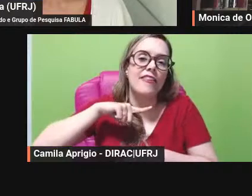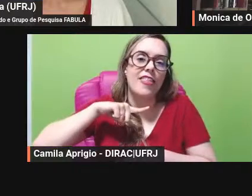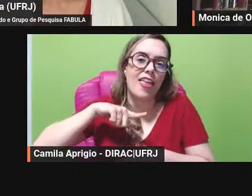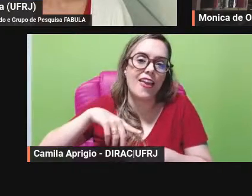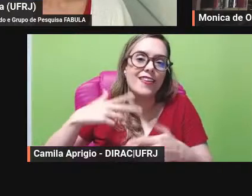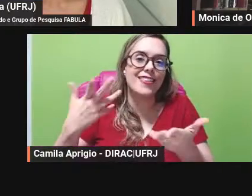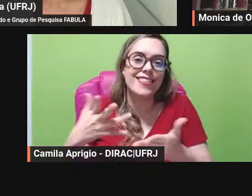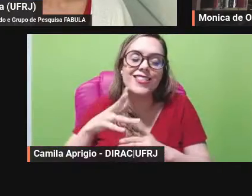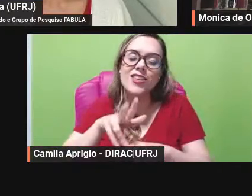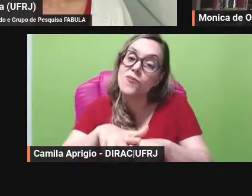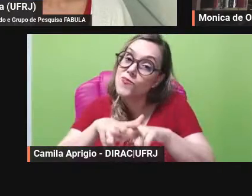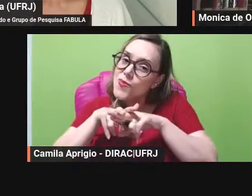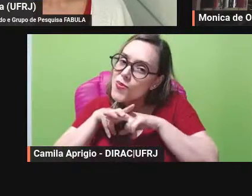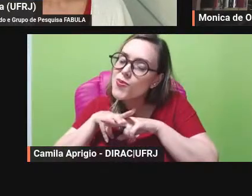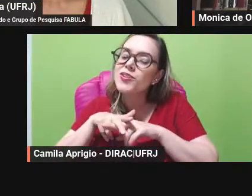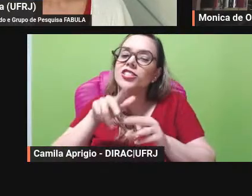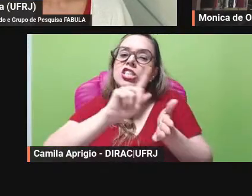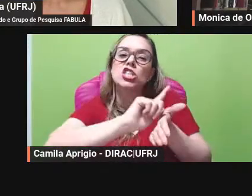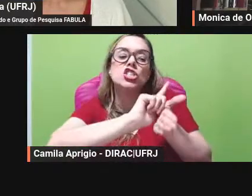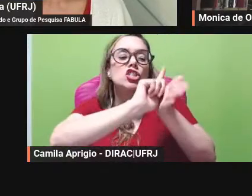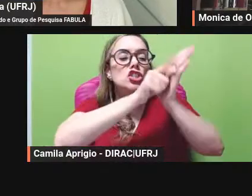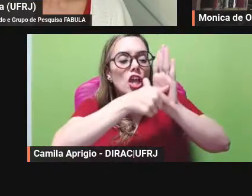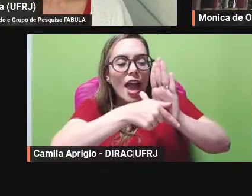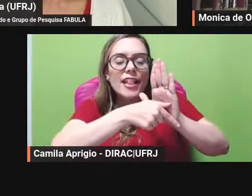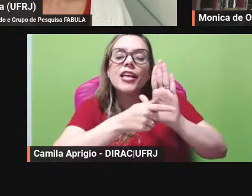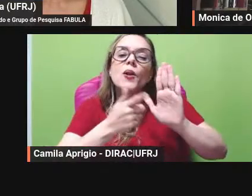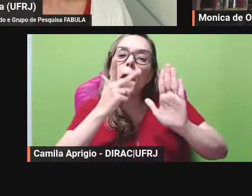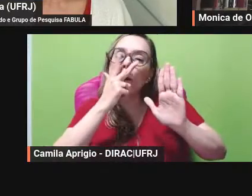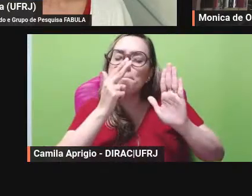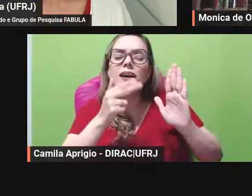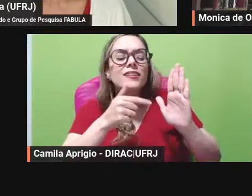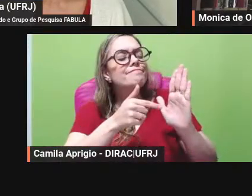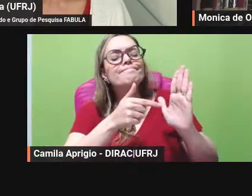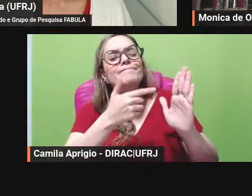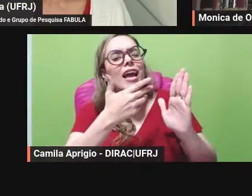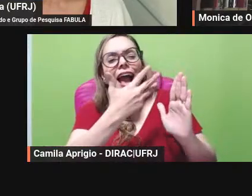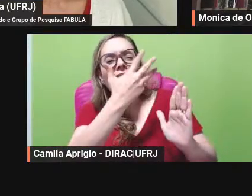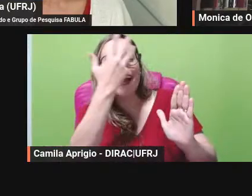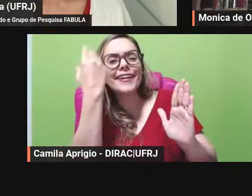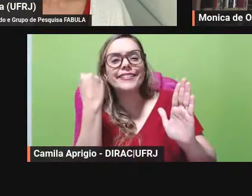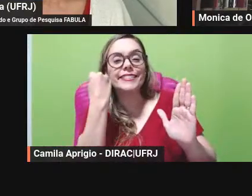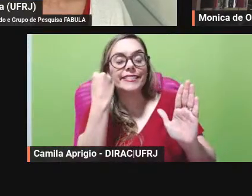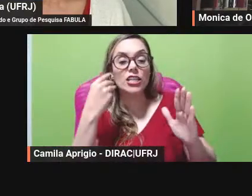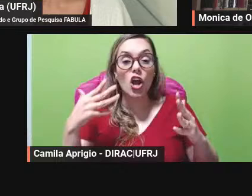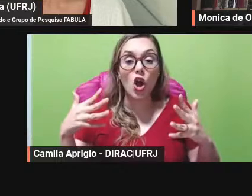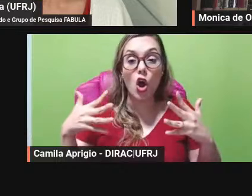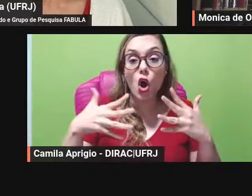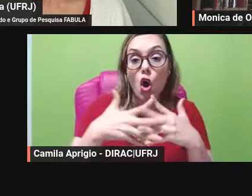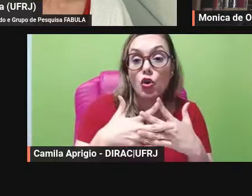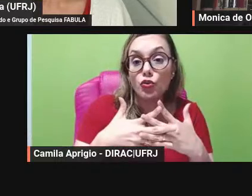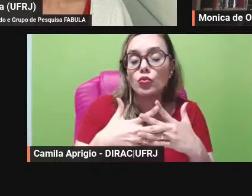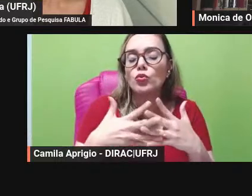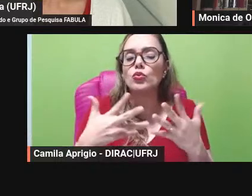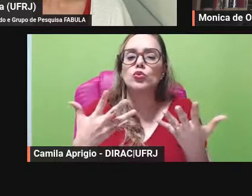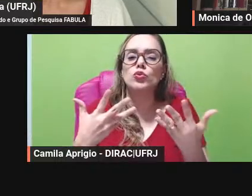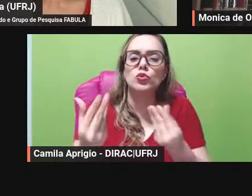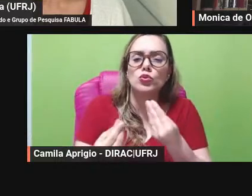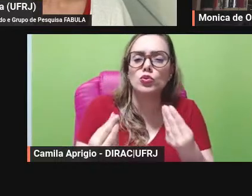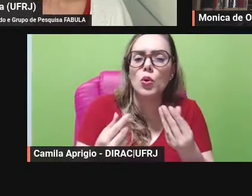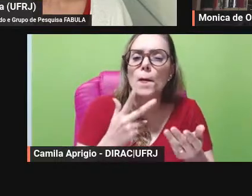específico muitas vezes ele fica esquecido e ele é confundido como alguma coisa que não é tão